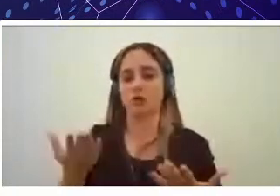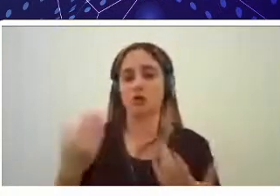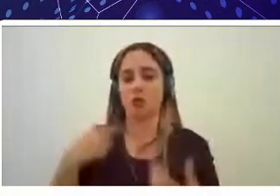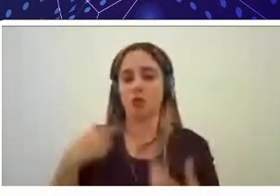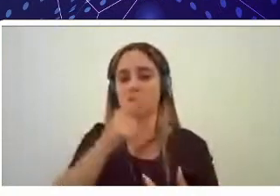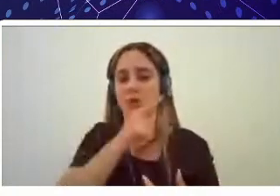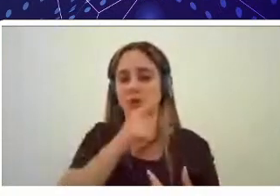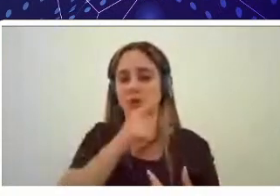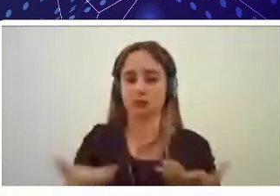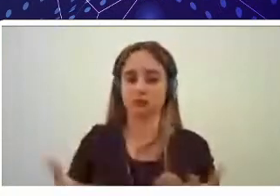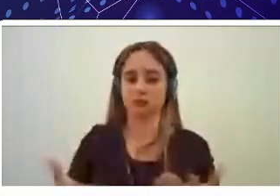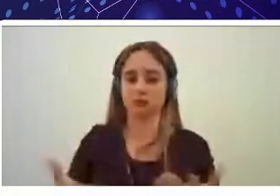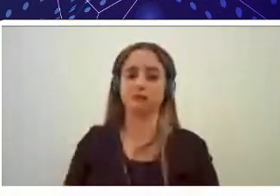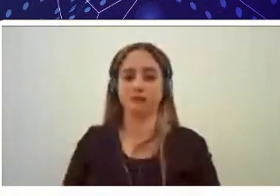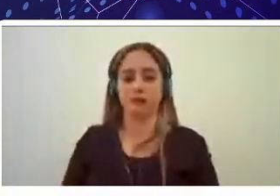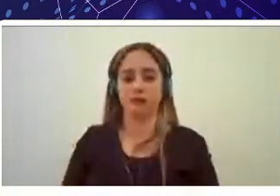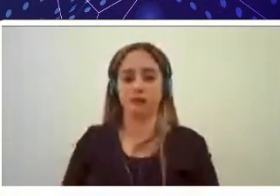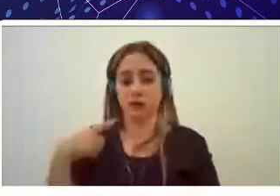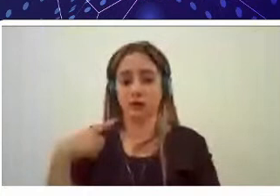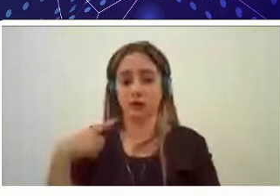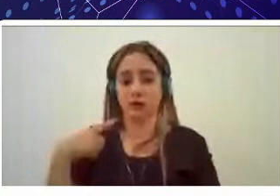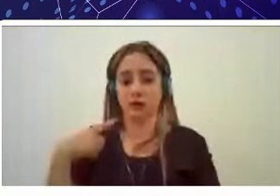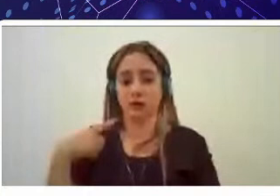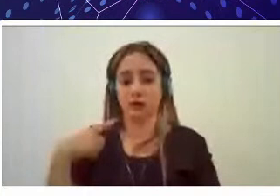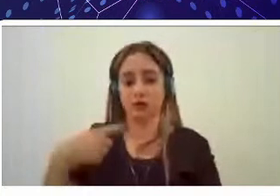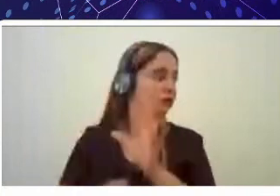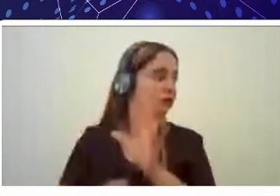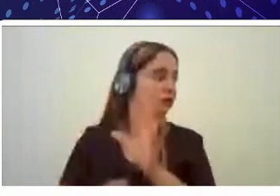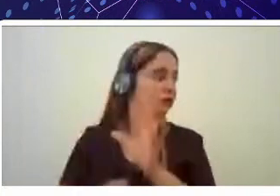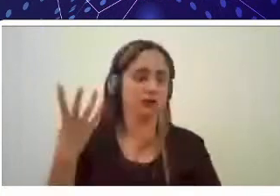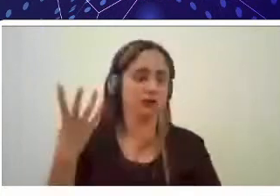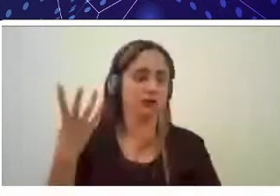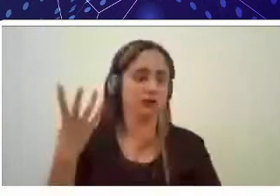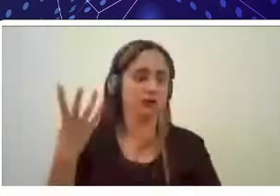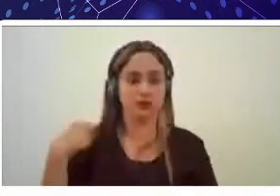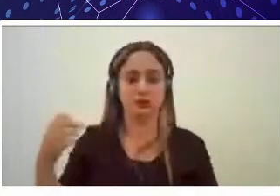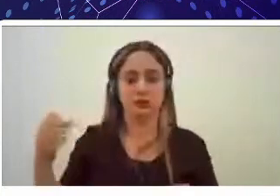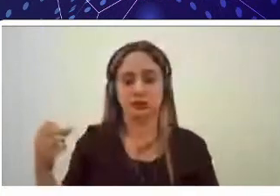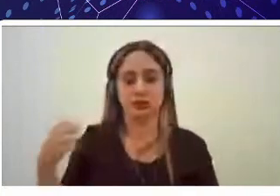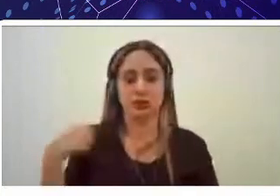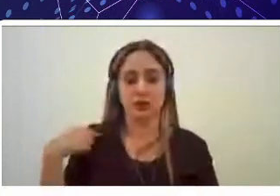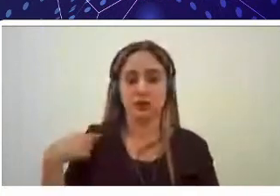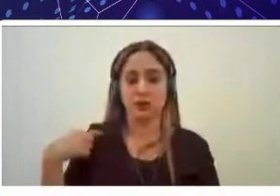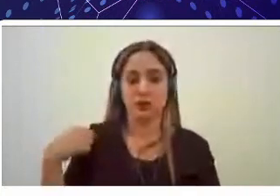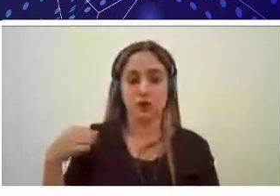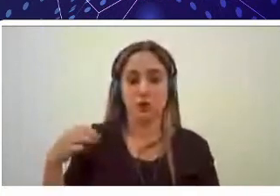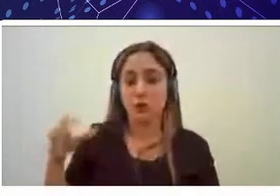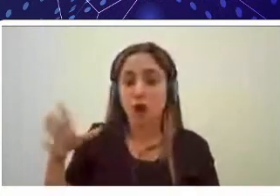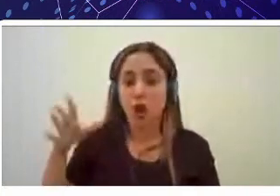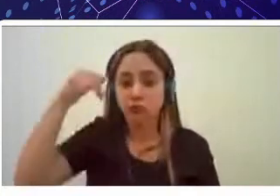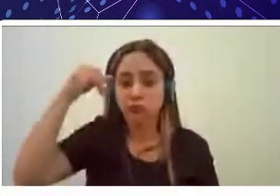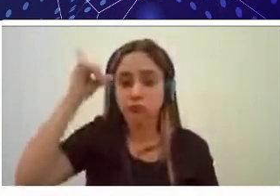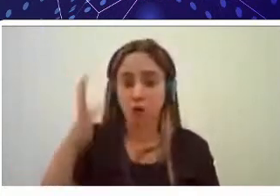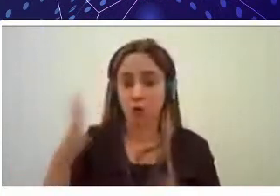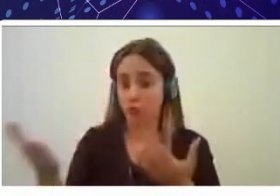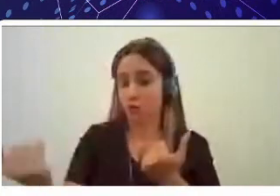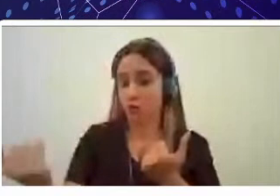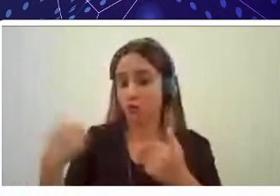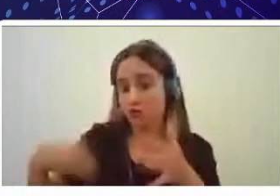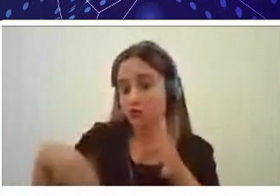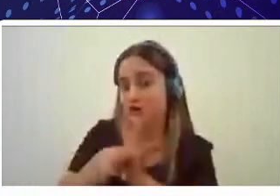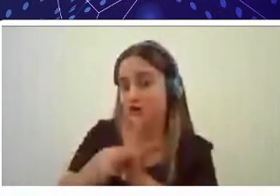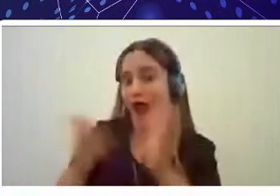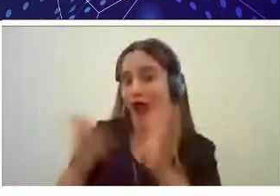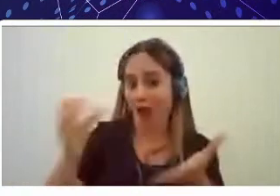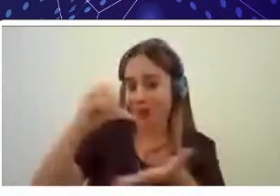gerado ótimos resultados. Então, para as novilhas que devem chegar aí nos próximos dias no campus o setor de